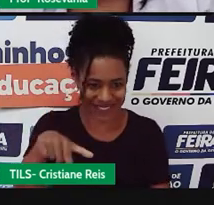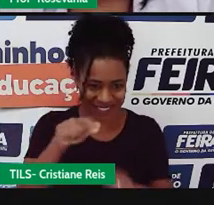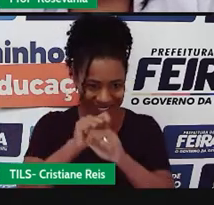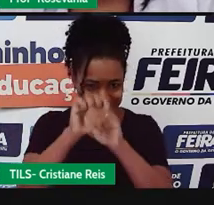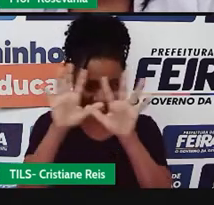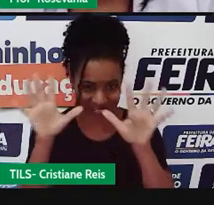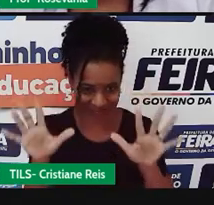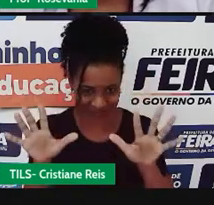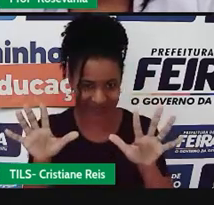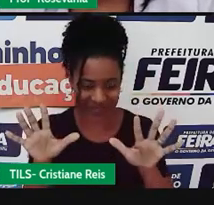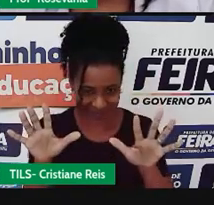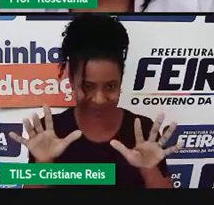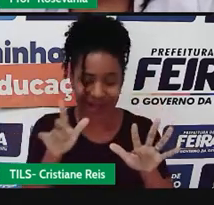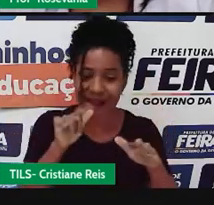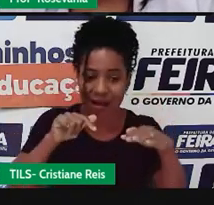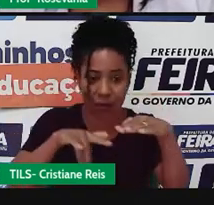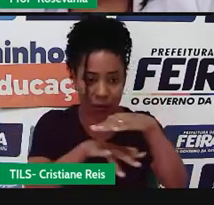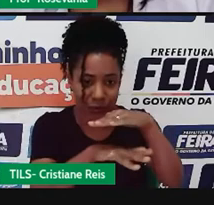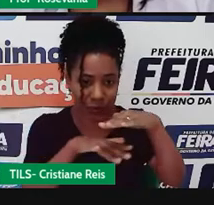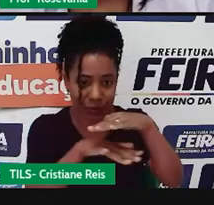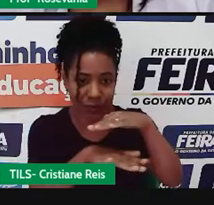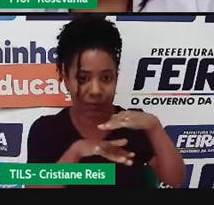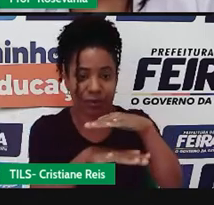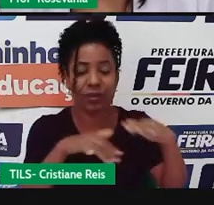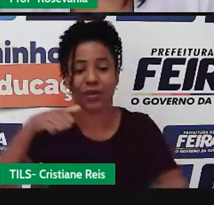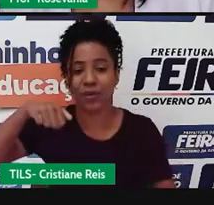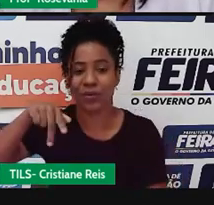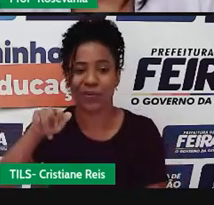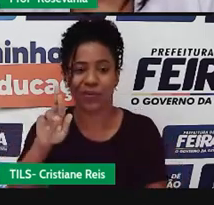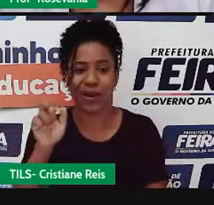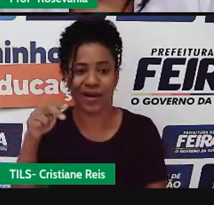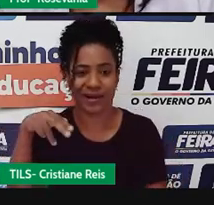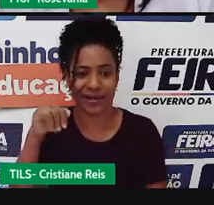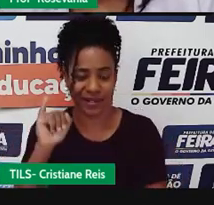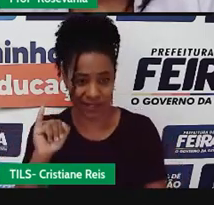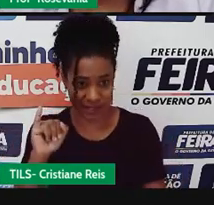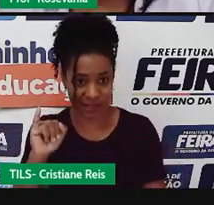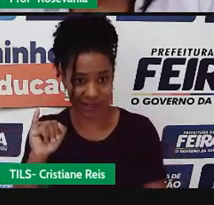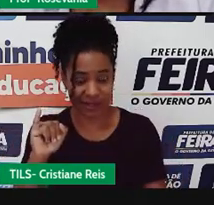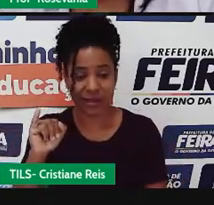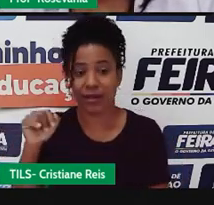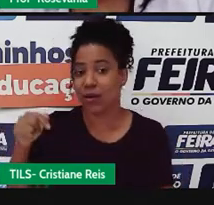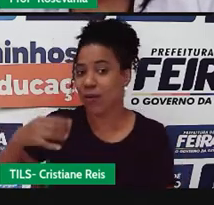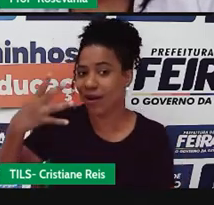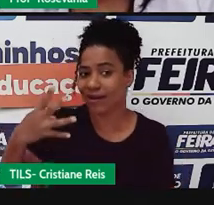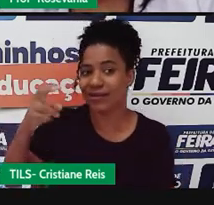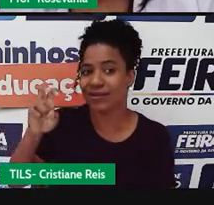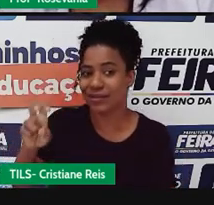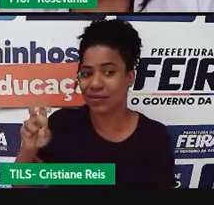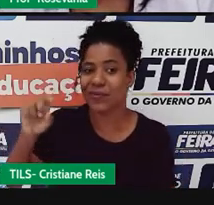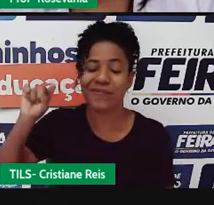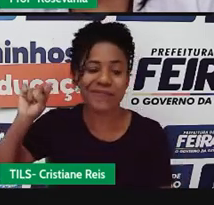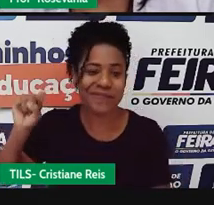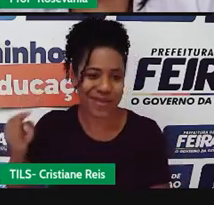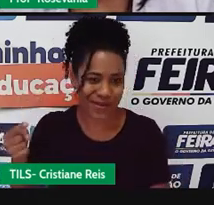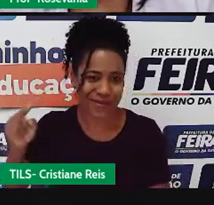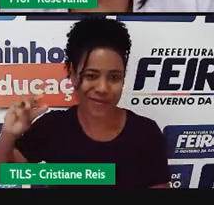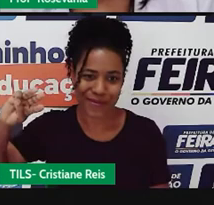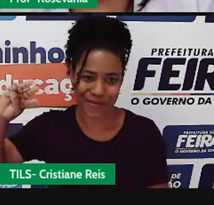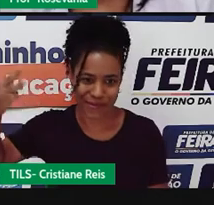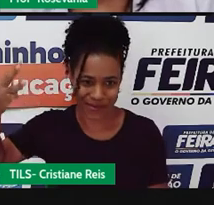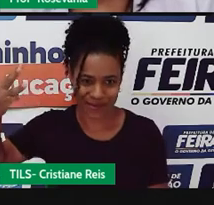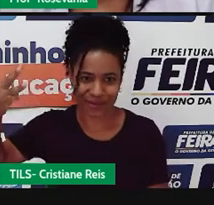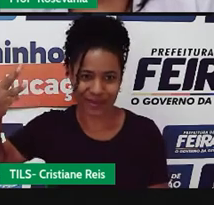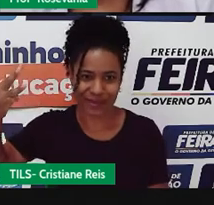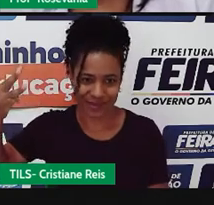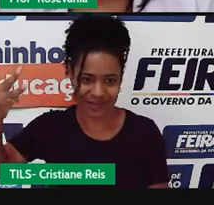capacidade do aquífero do Guarani gira em torno de 45 mil quilômetros cúbicos, né, porque a área ela não é, né, quadrada, ela